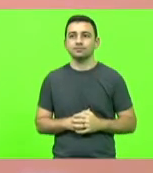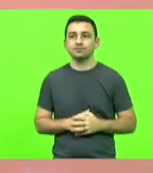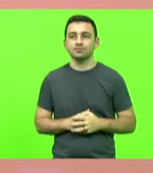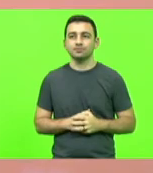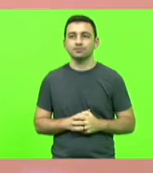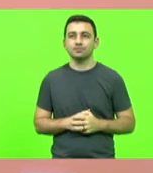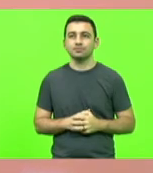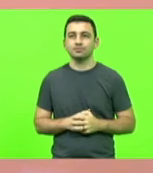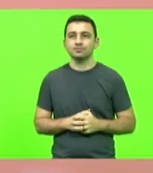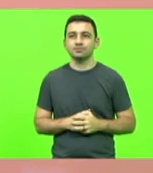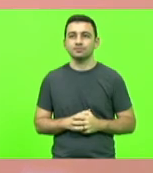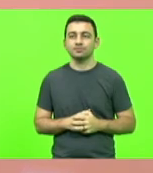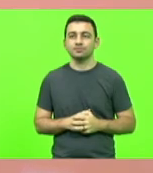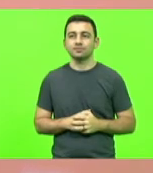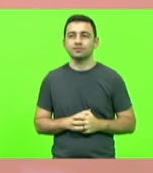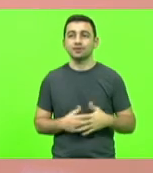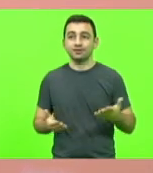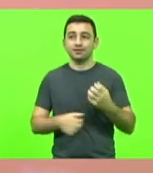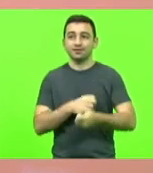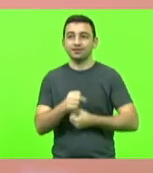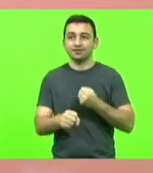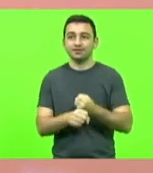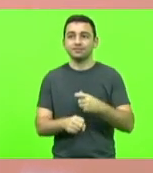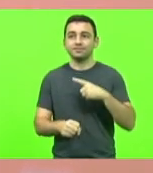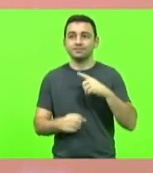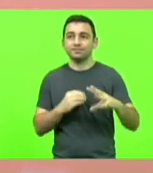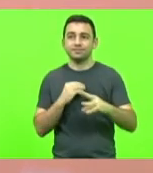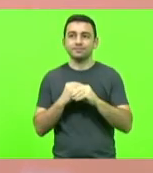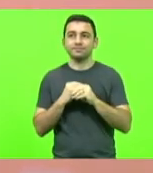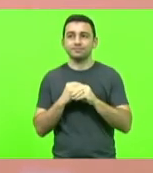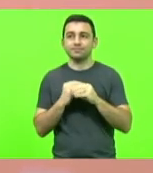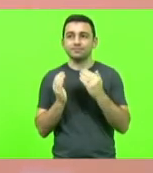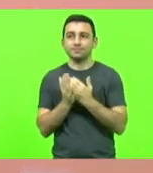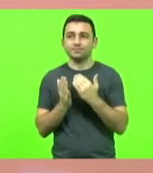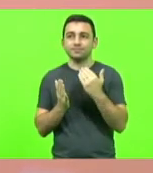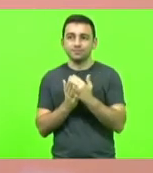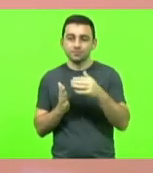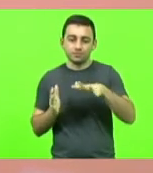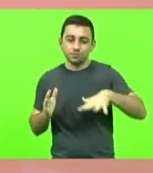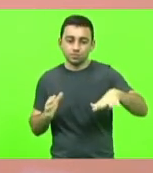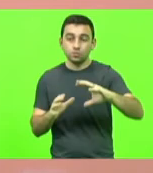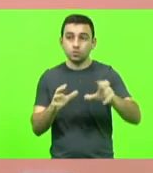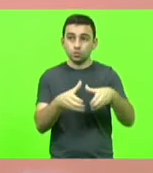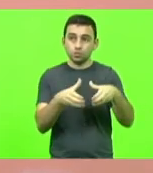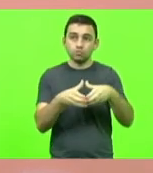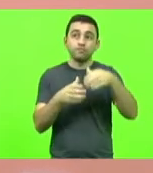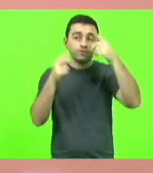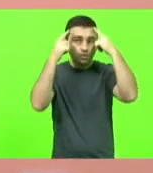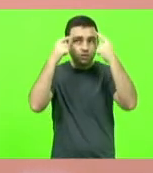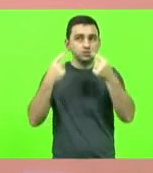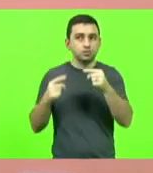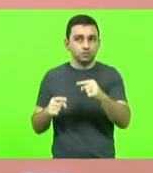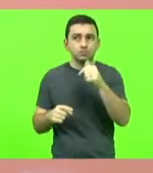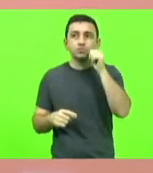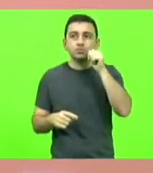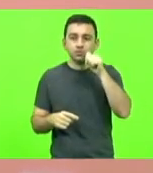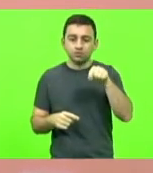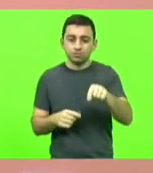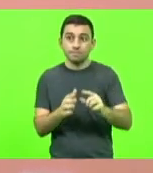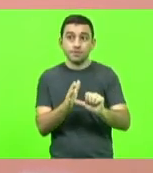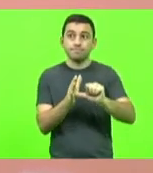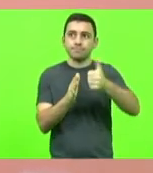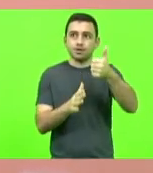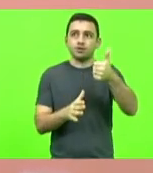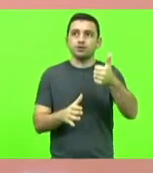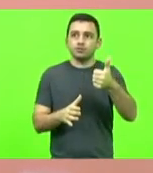neste ano lideramos a implementação do primeiro observatório da violência contra a mulher do país e